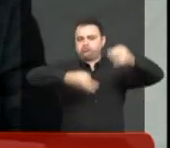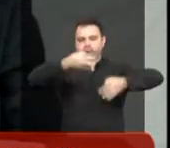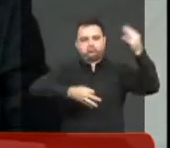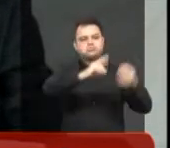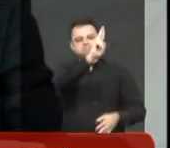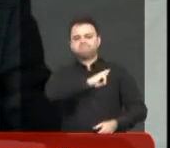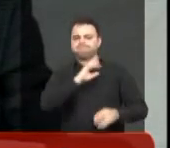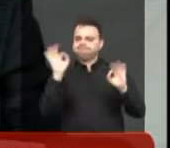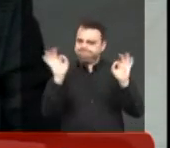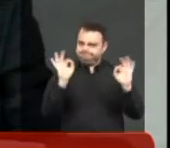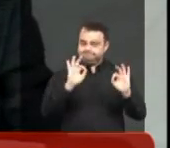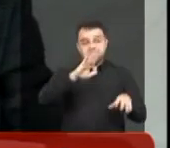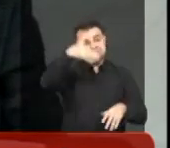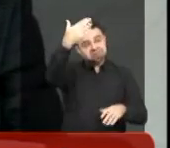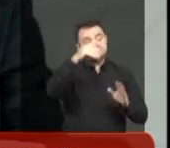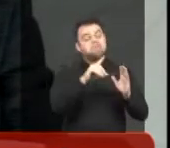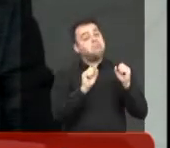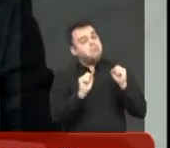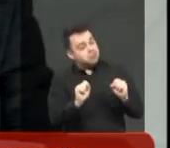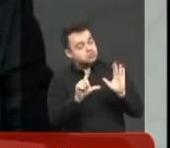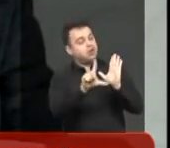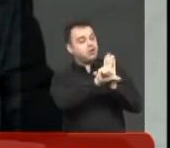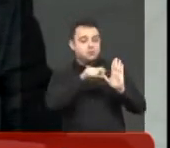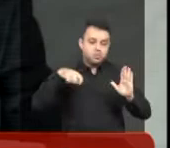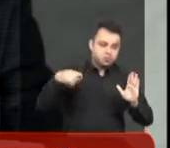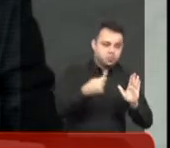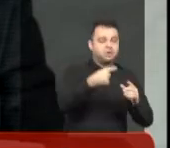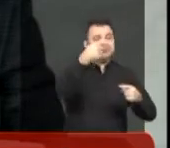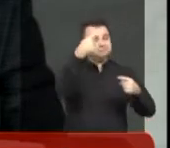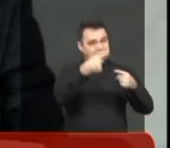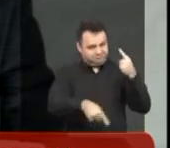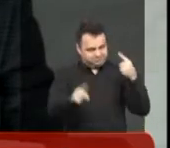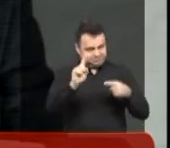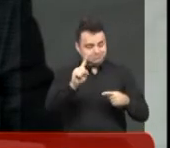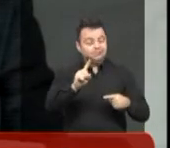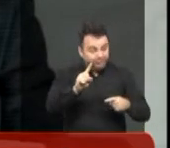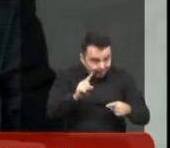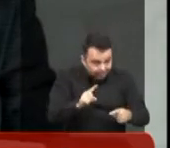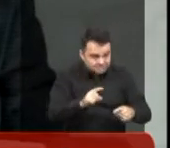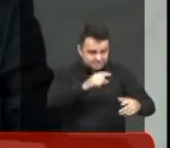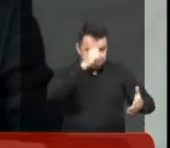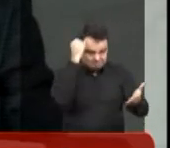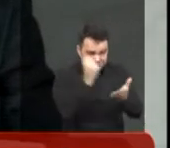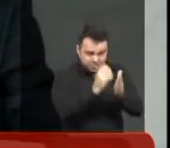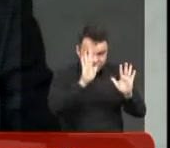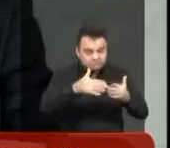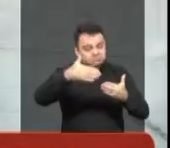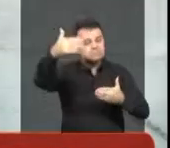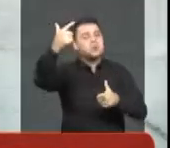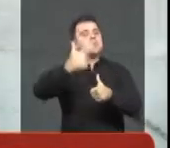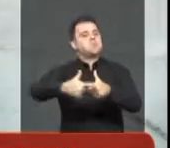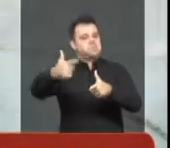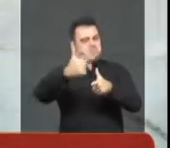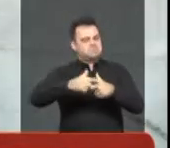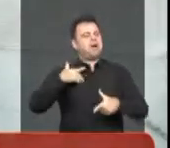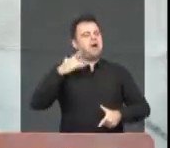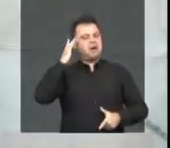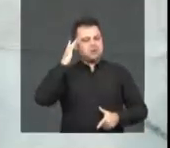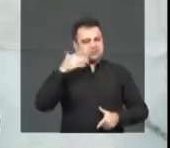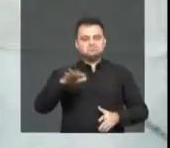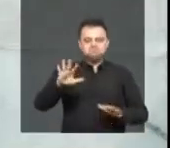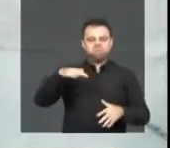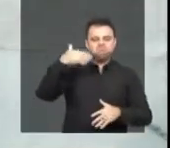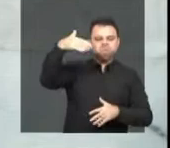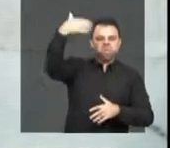-se em sério risco de ser reconhecida a ilegalidade e aí eu acho que os problemas serão muito grandes para o município. A gente vai continuar noticiando, é